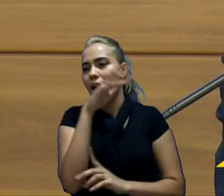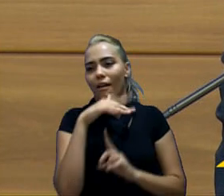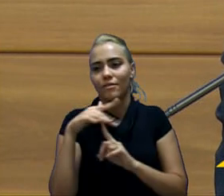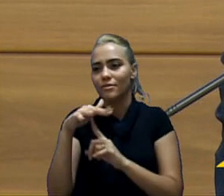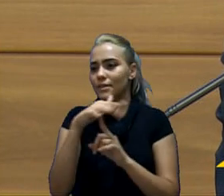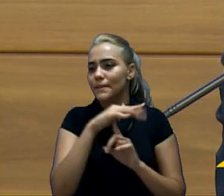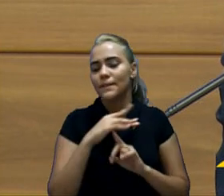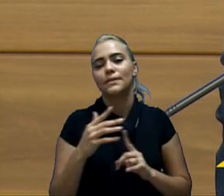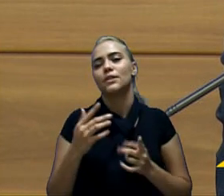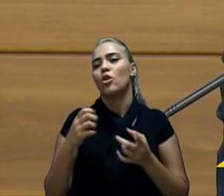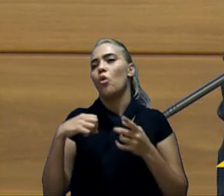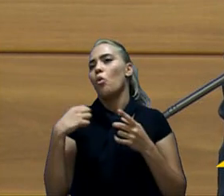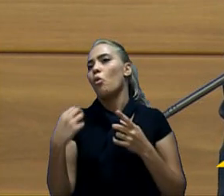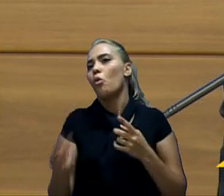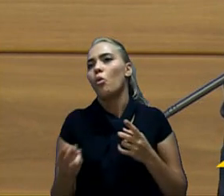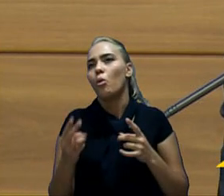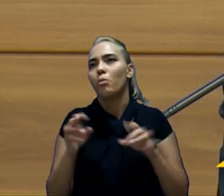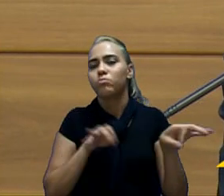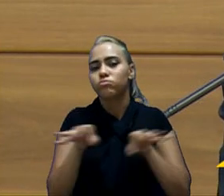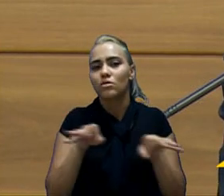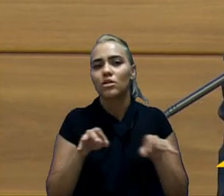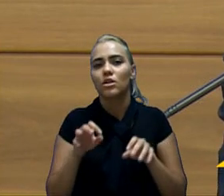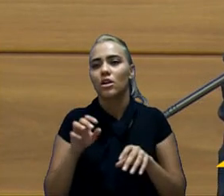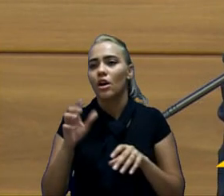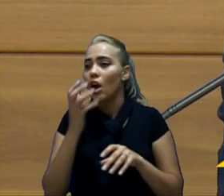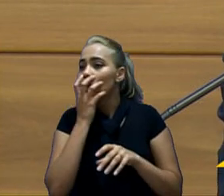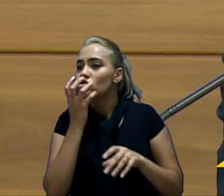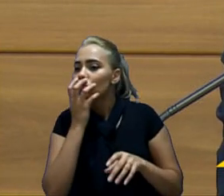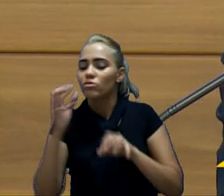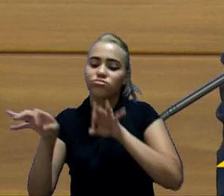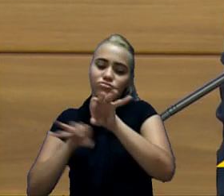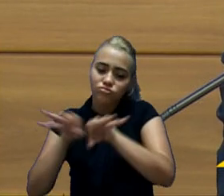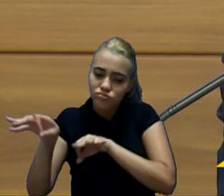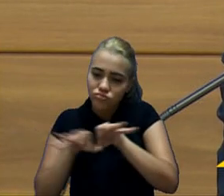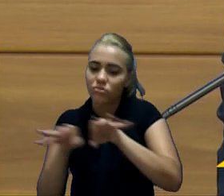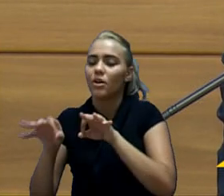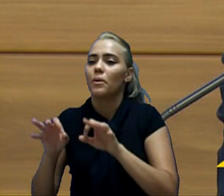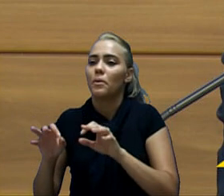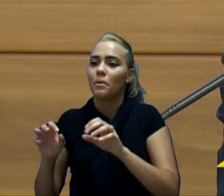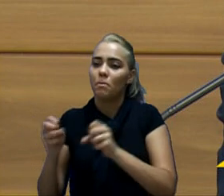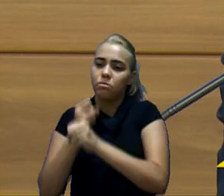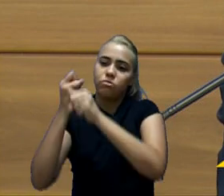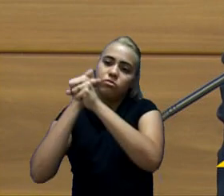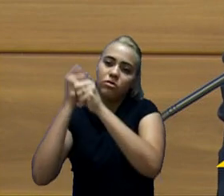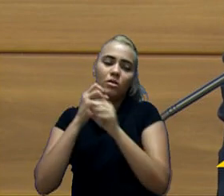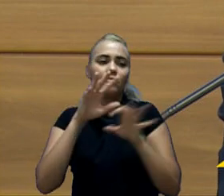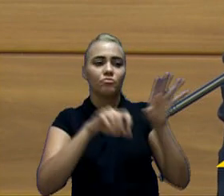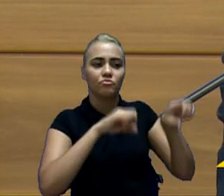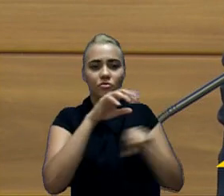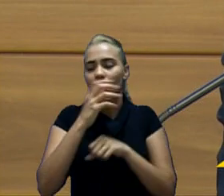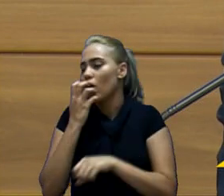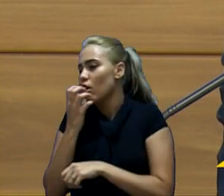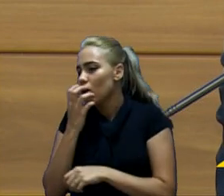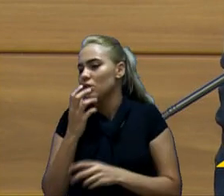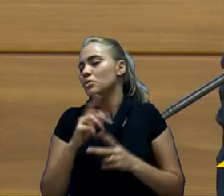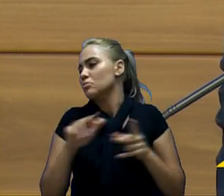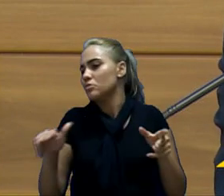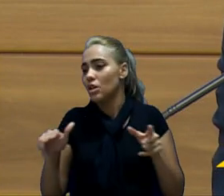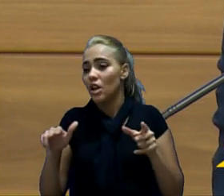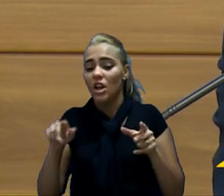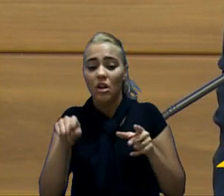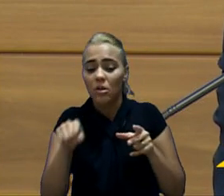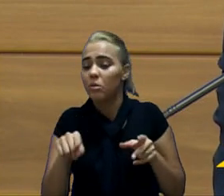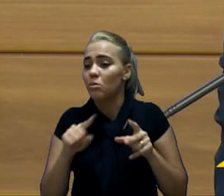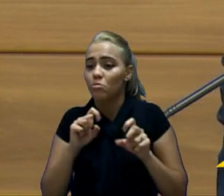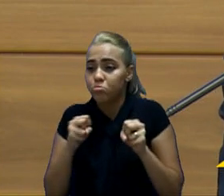reforma de um... Citar exemplo, reforma de um canil, tudo isso. Então, a partir do momento que não acontece a execução dessa obra, dessa